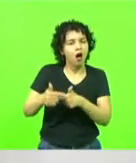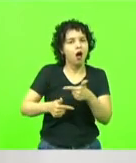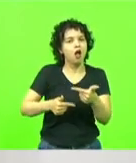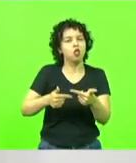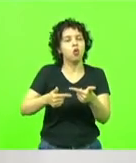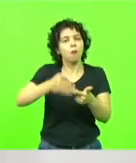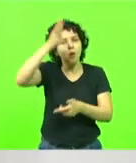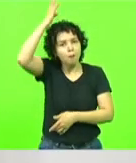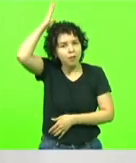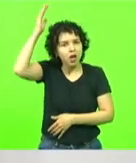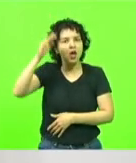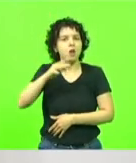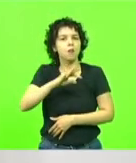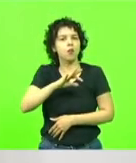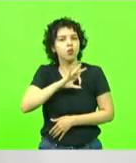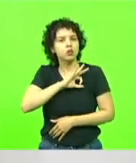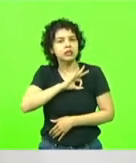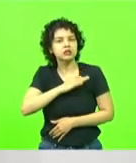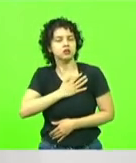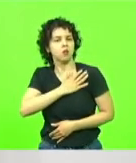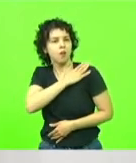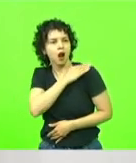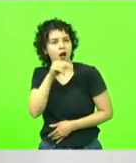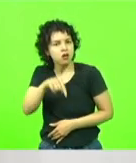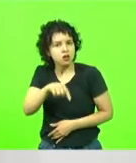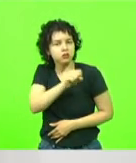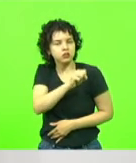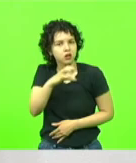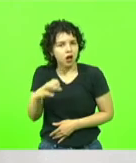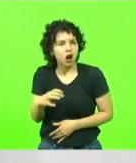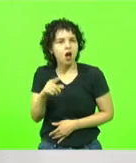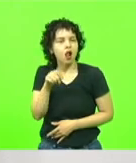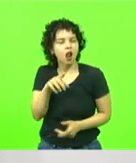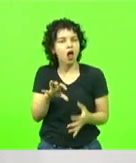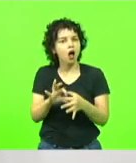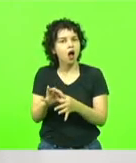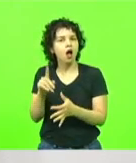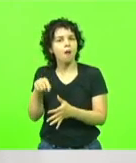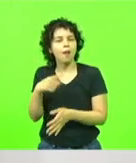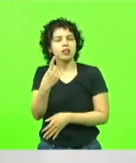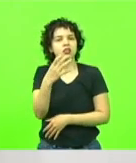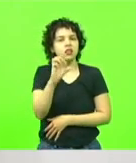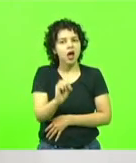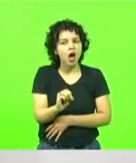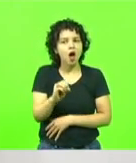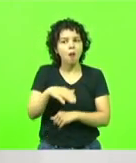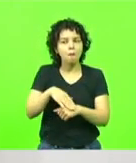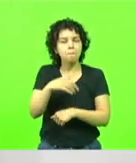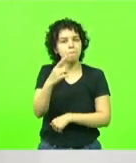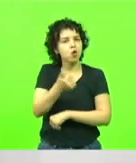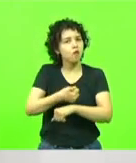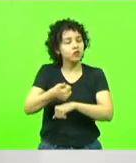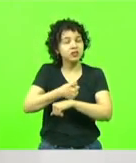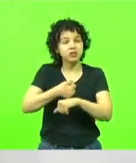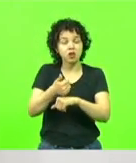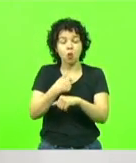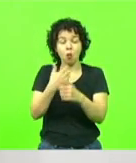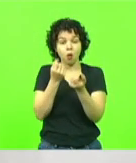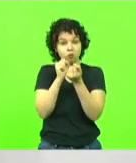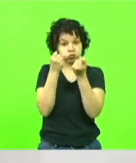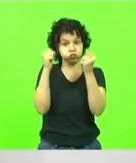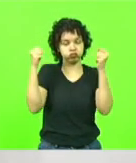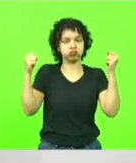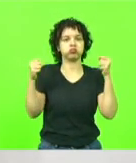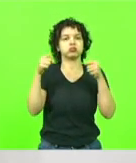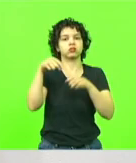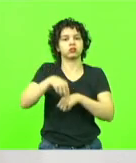realizada aqui em Santa Catarina, ela é relacionada entre as dez profissões mais estressantes do país. Não